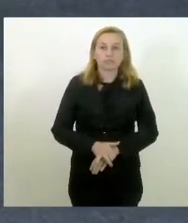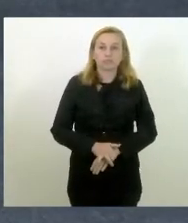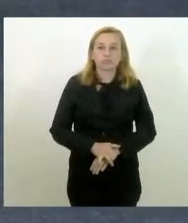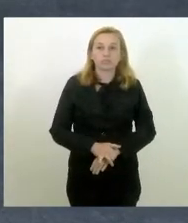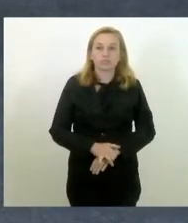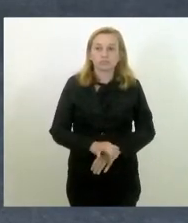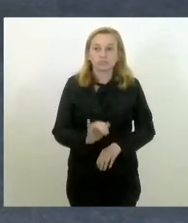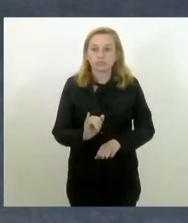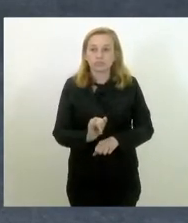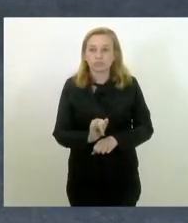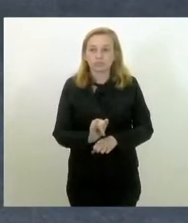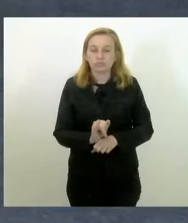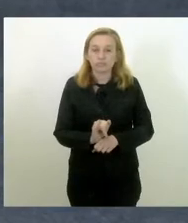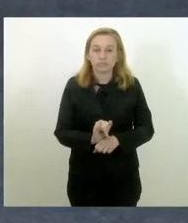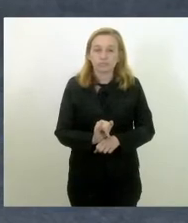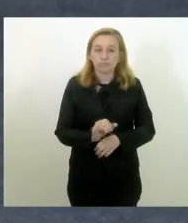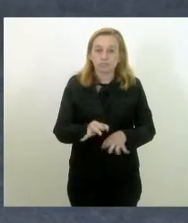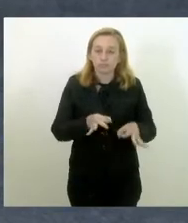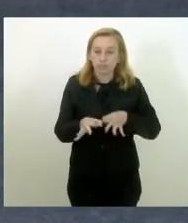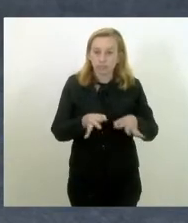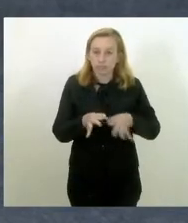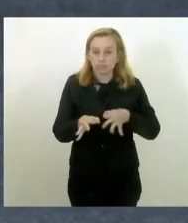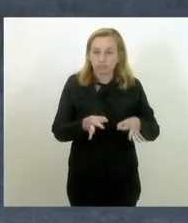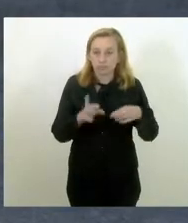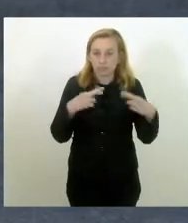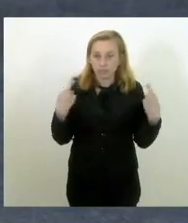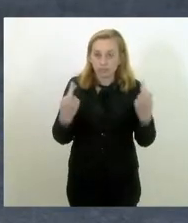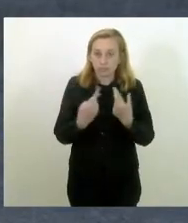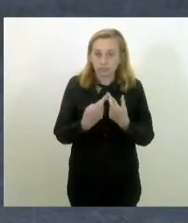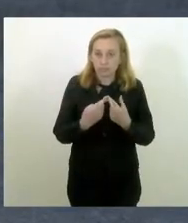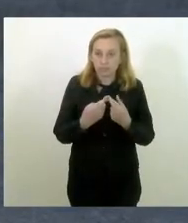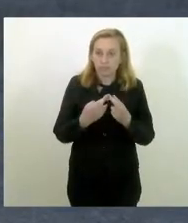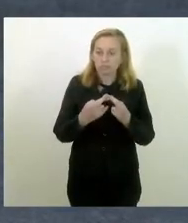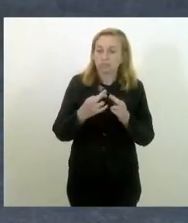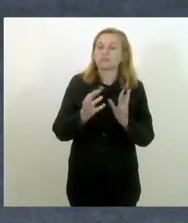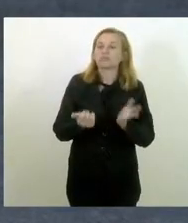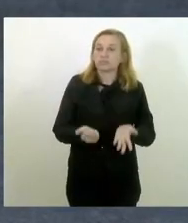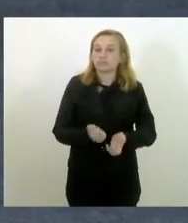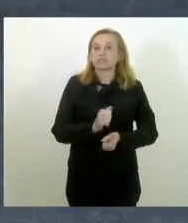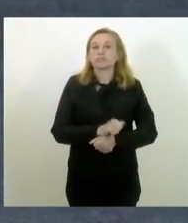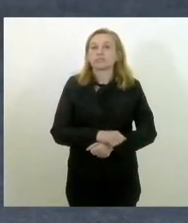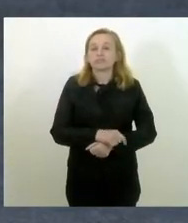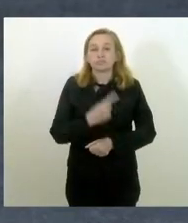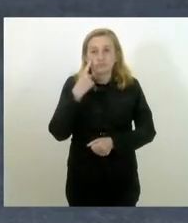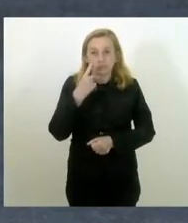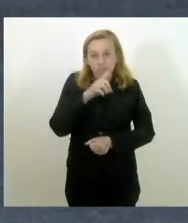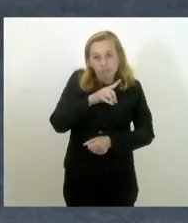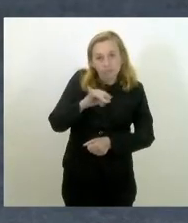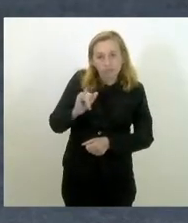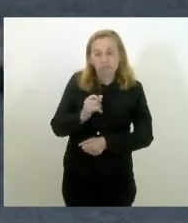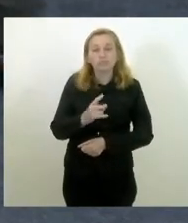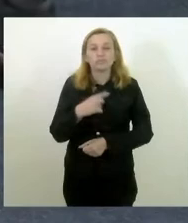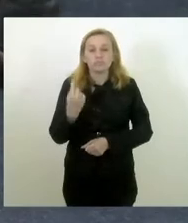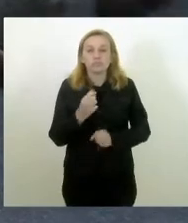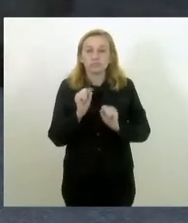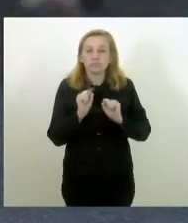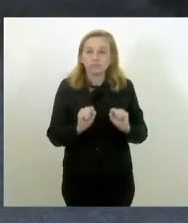articulasse essa reunião, visse uma agenda com ele, e para a gente aqui poder